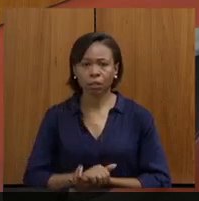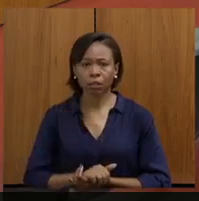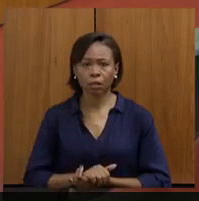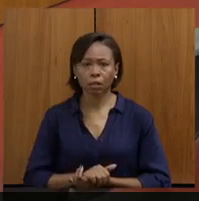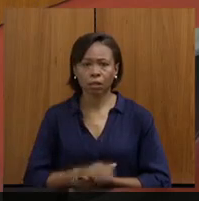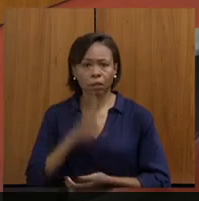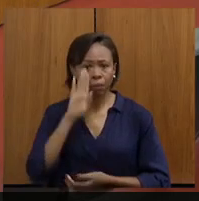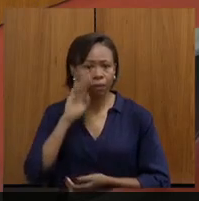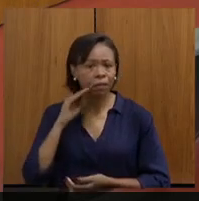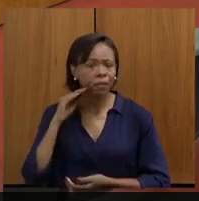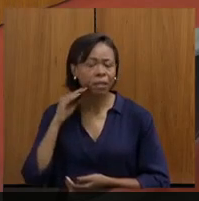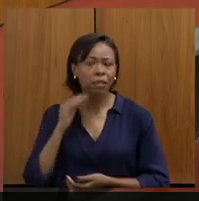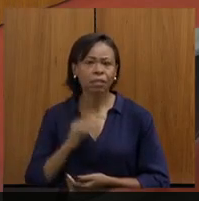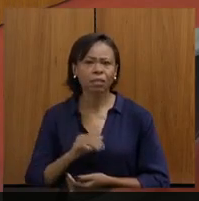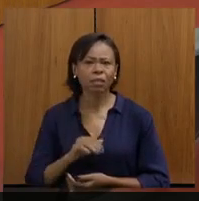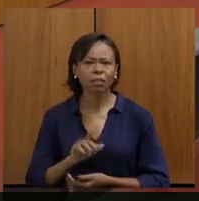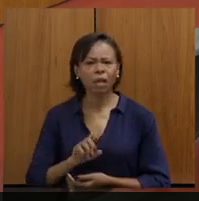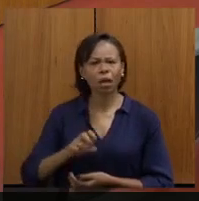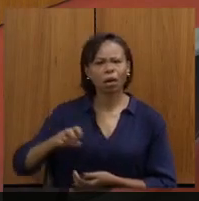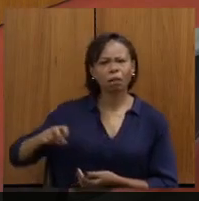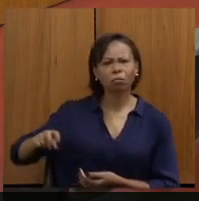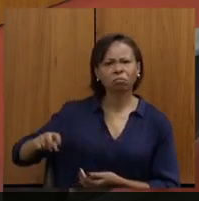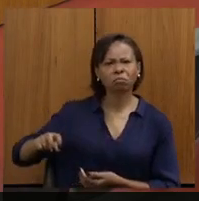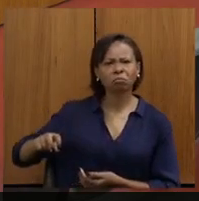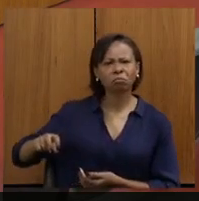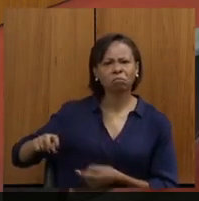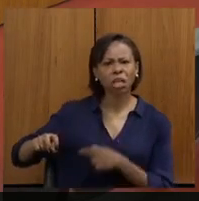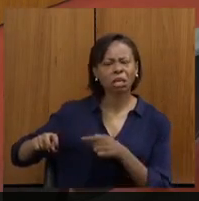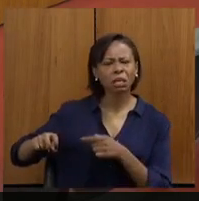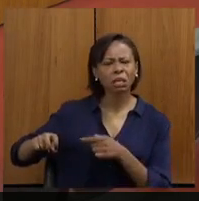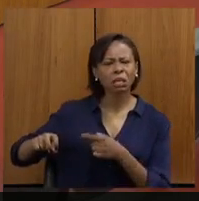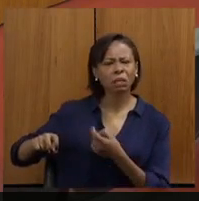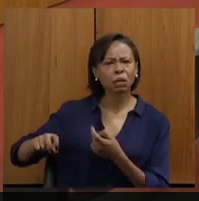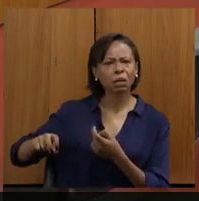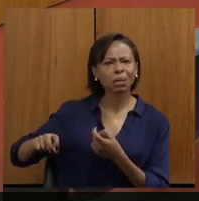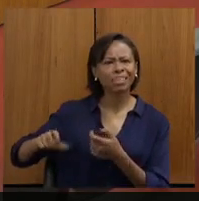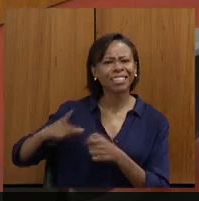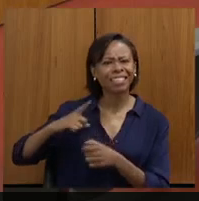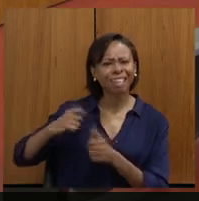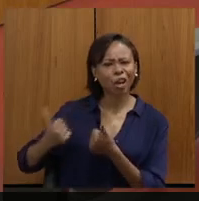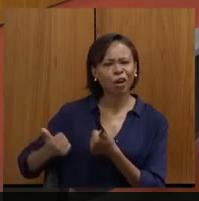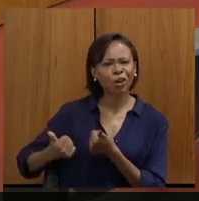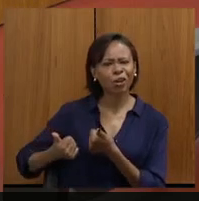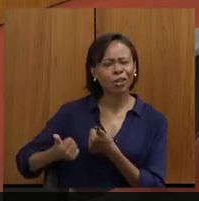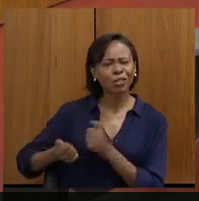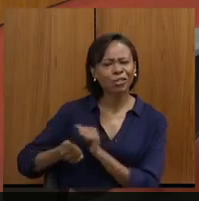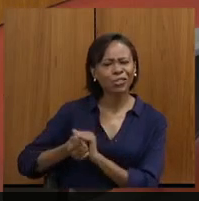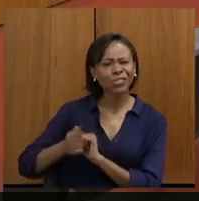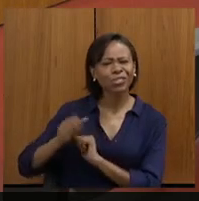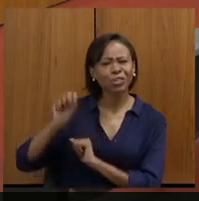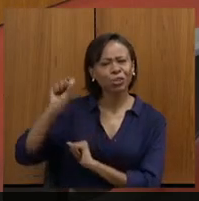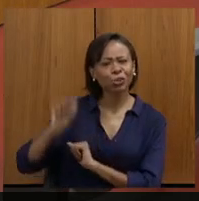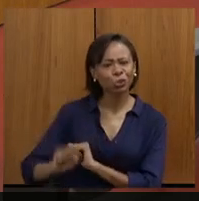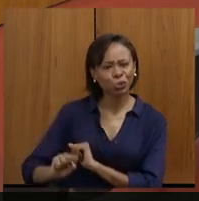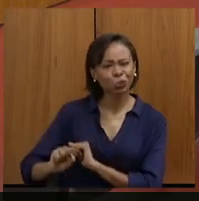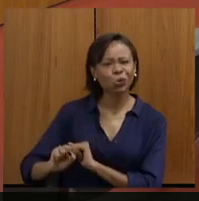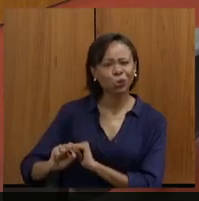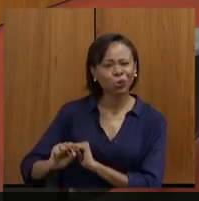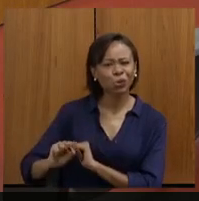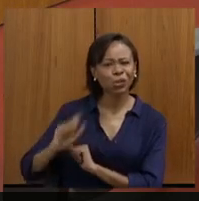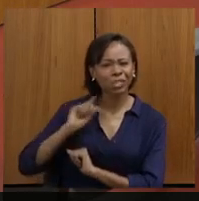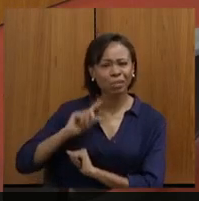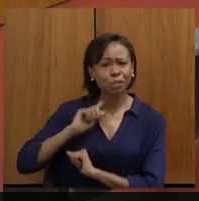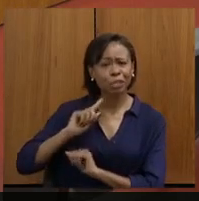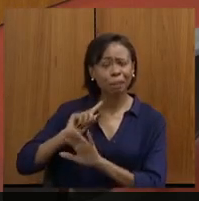eu acho que ela está isolada hoje aqui, não sei se ela tem alguma companhia, não sou de Minas, mas hoje a bancada carijó aqui está todo mundo